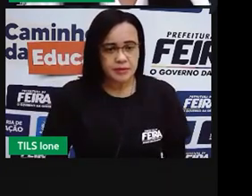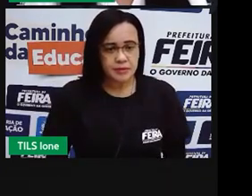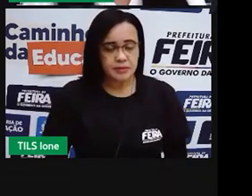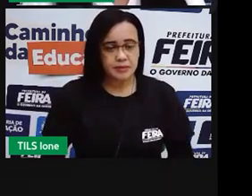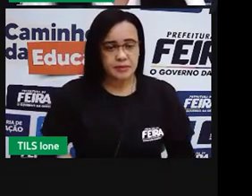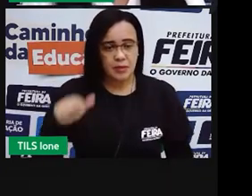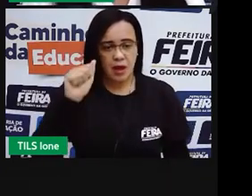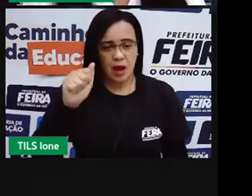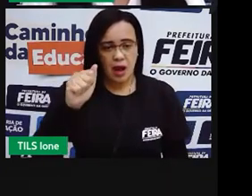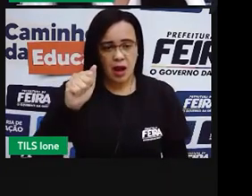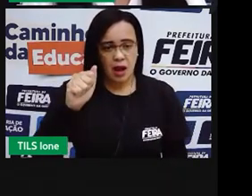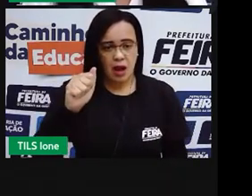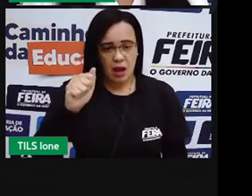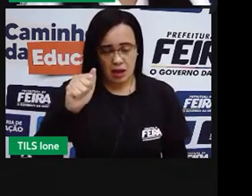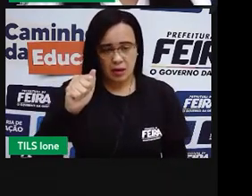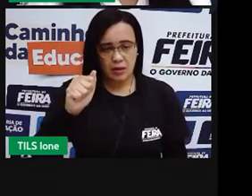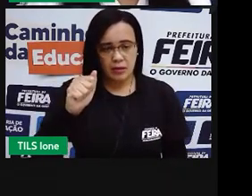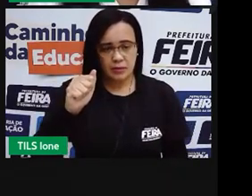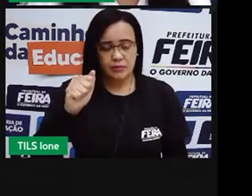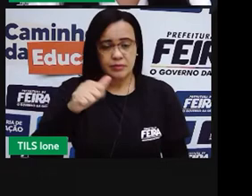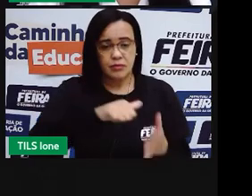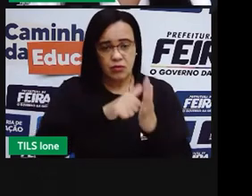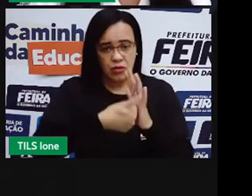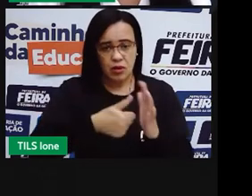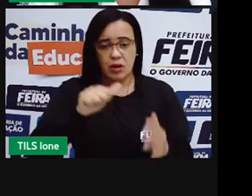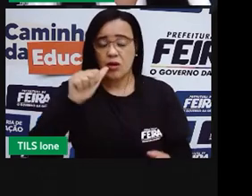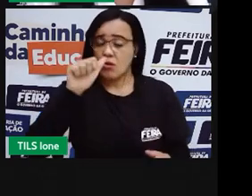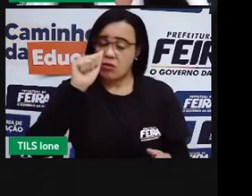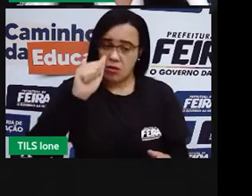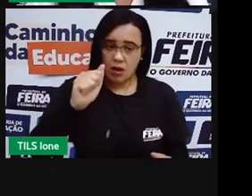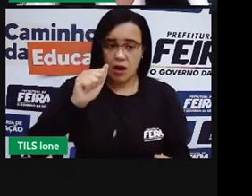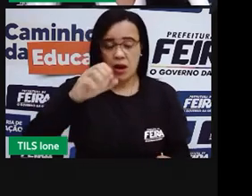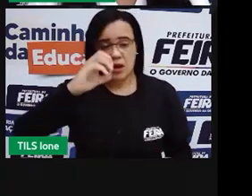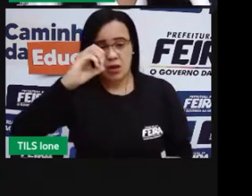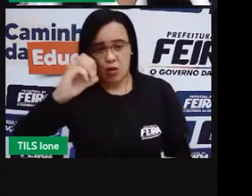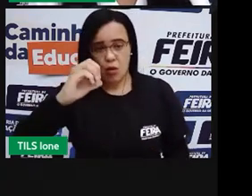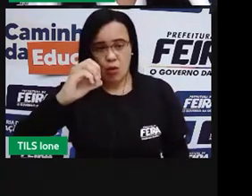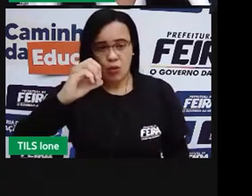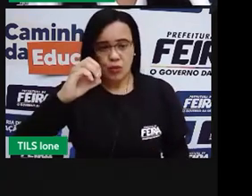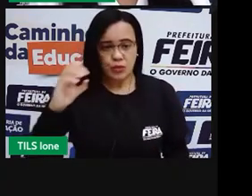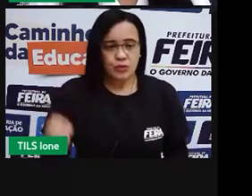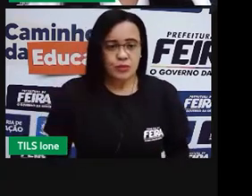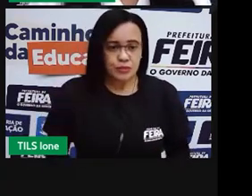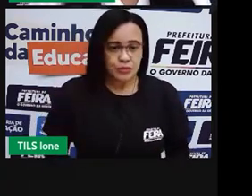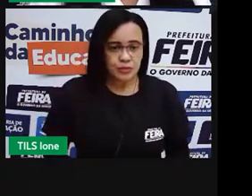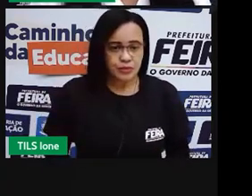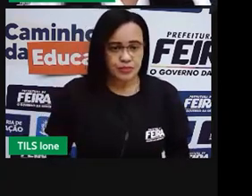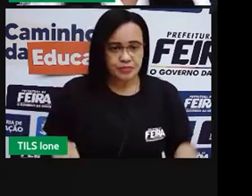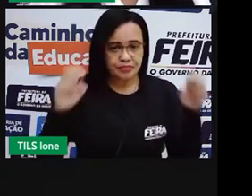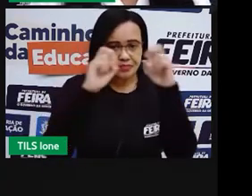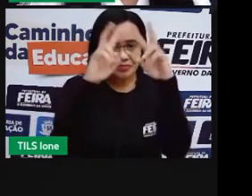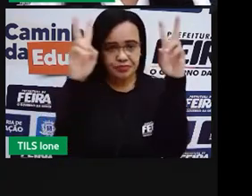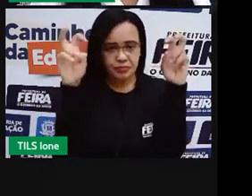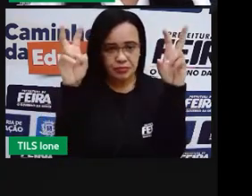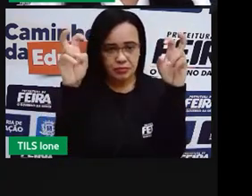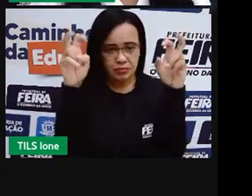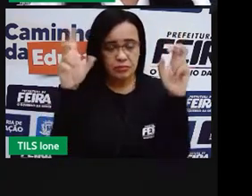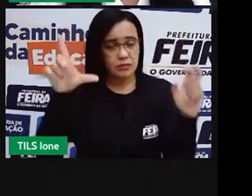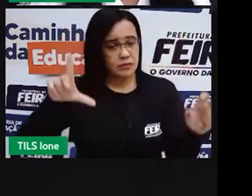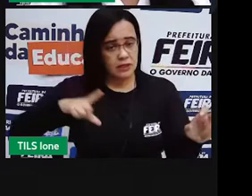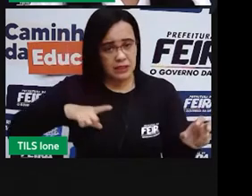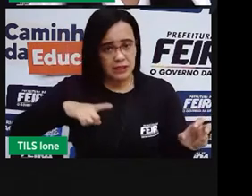A e O. Então, olha aqui já o título. Leão.